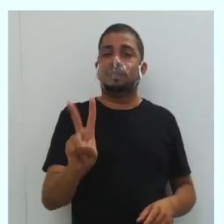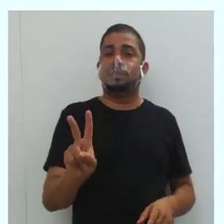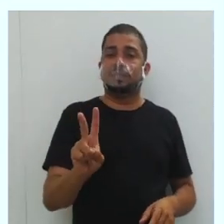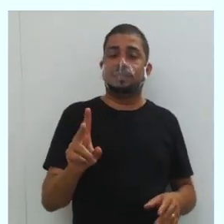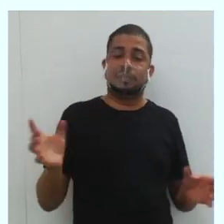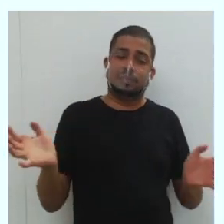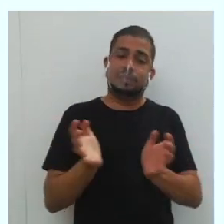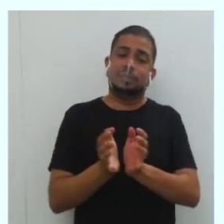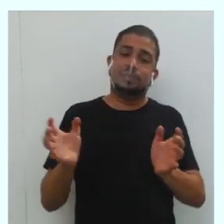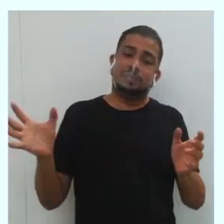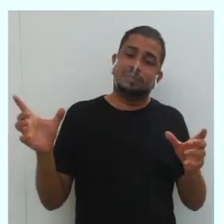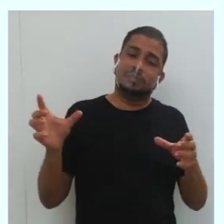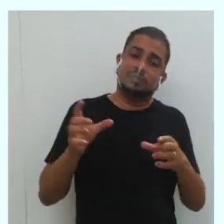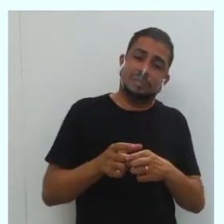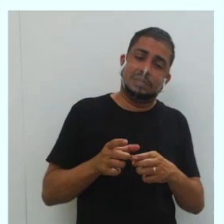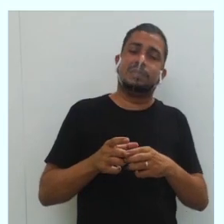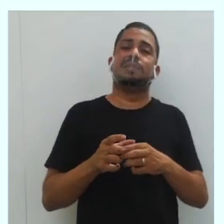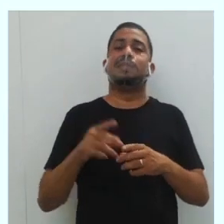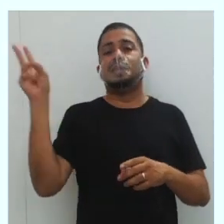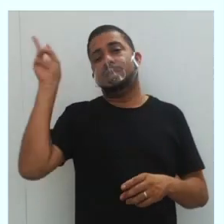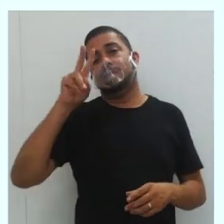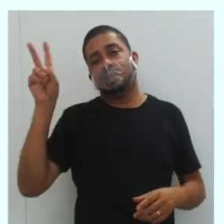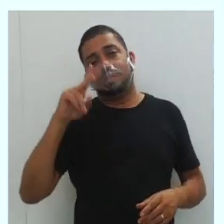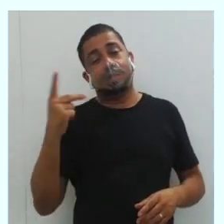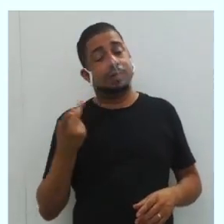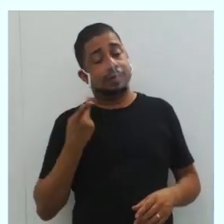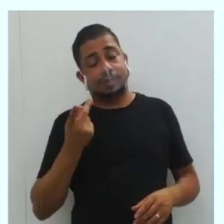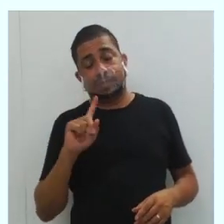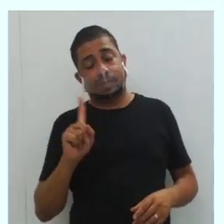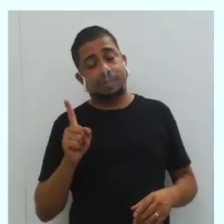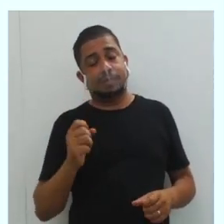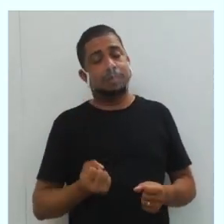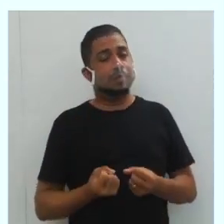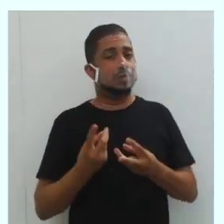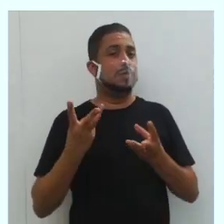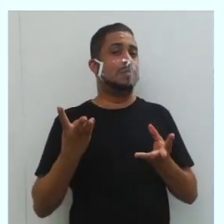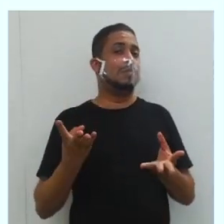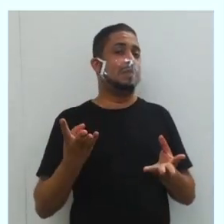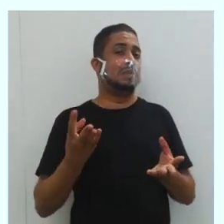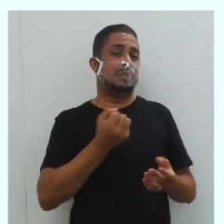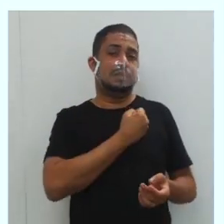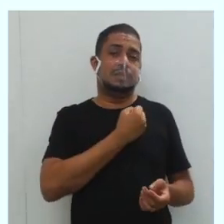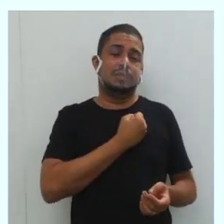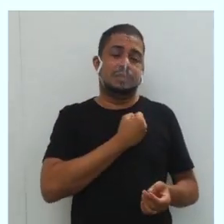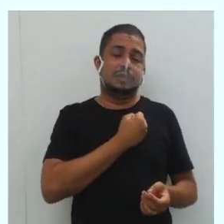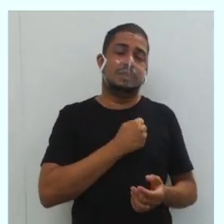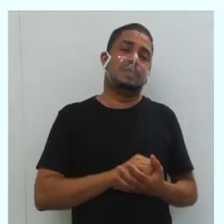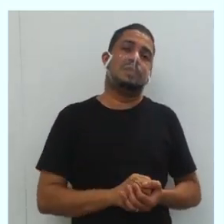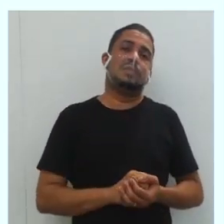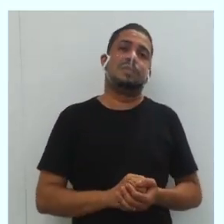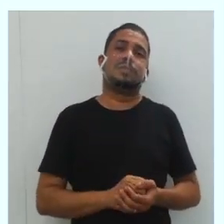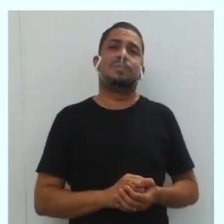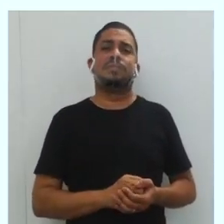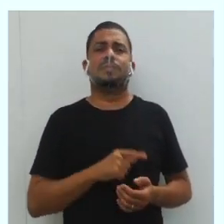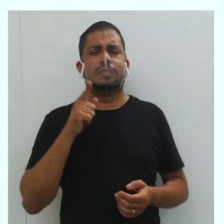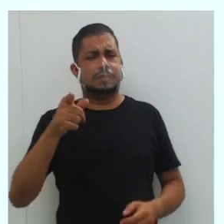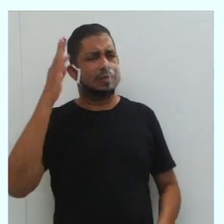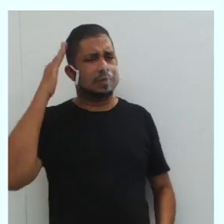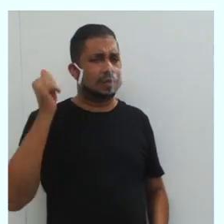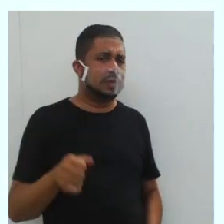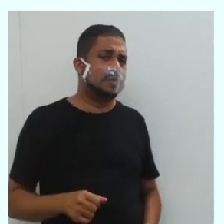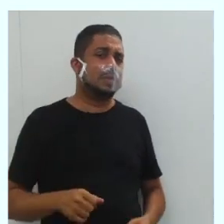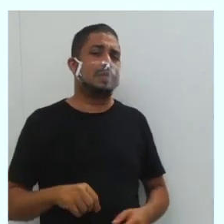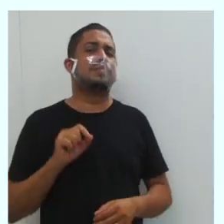duas minorias. Lembrar sempre que não estou falando minoria no sentido de quantidade, certo? Você